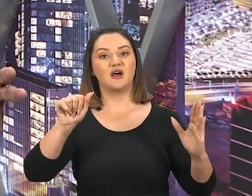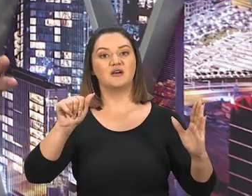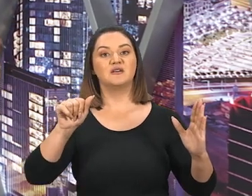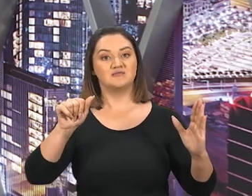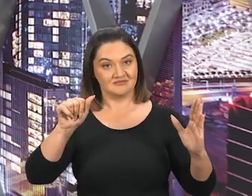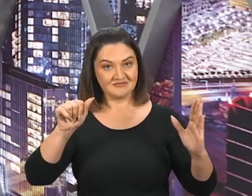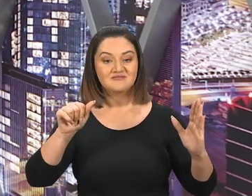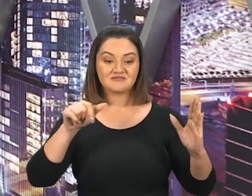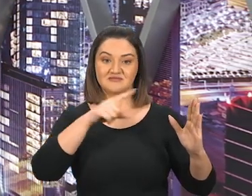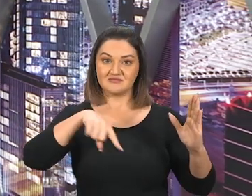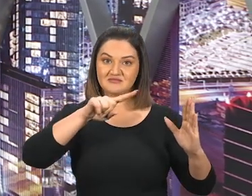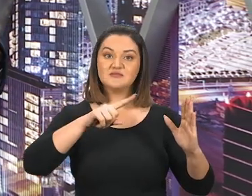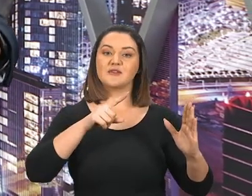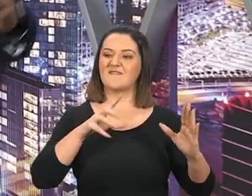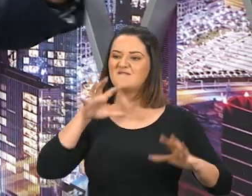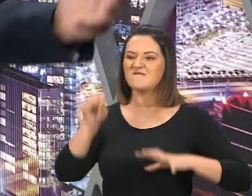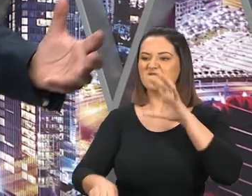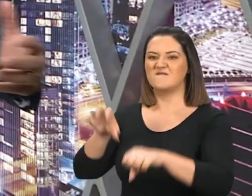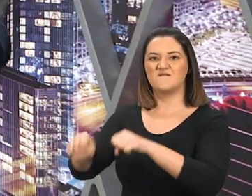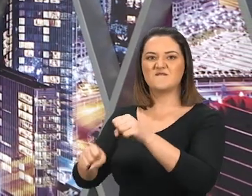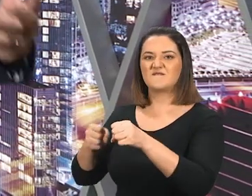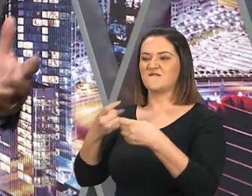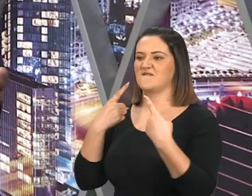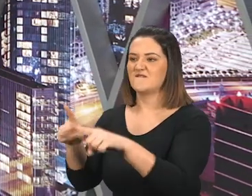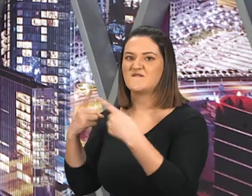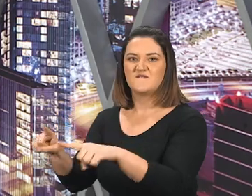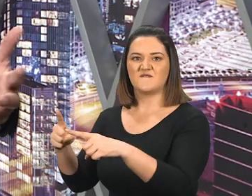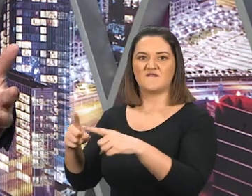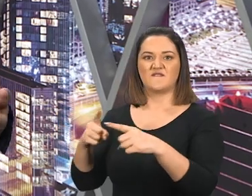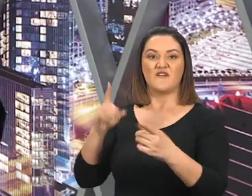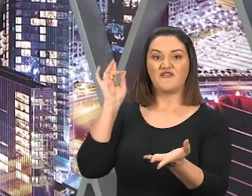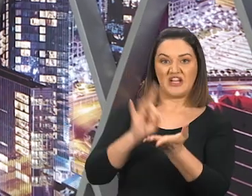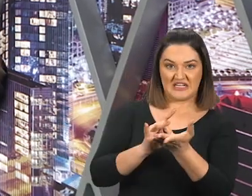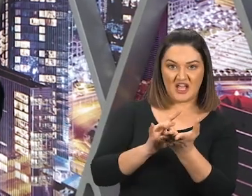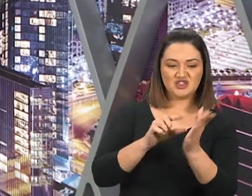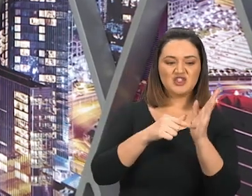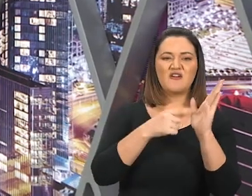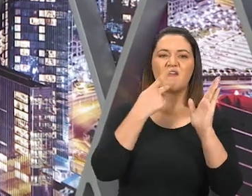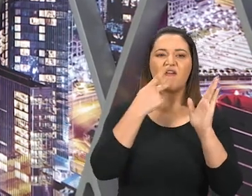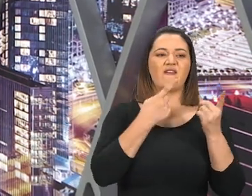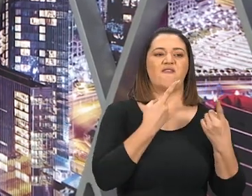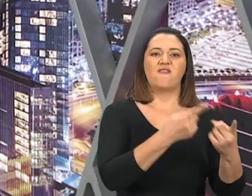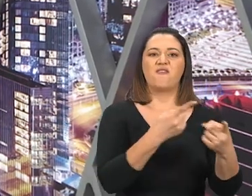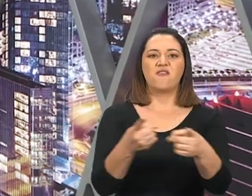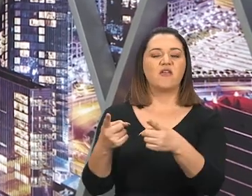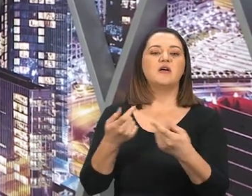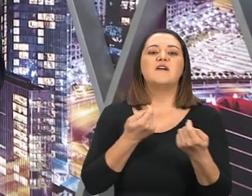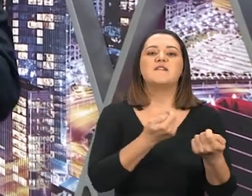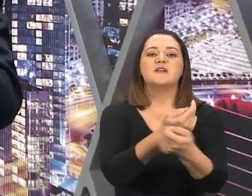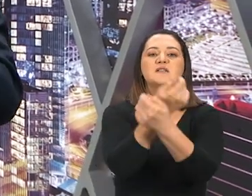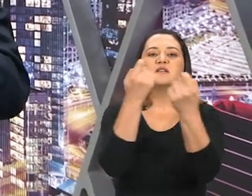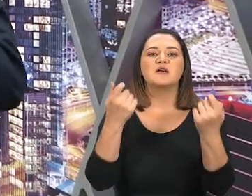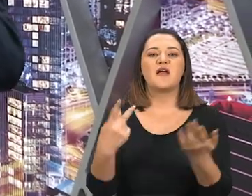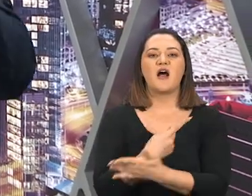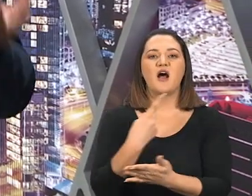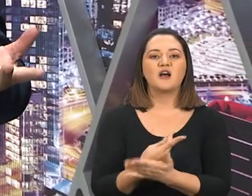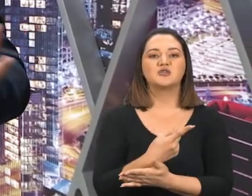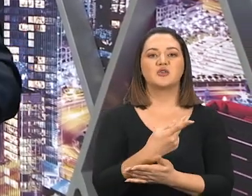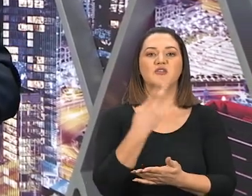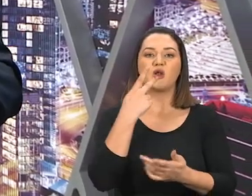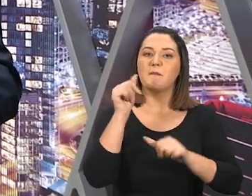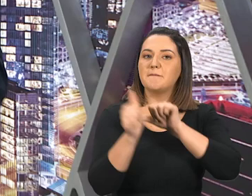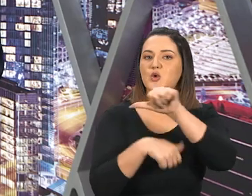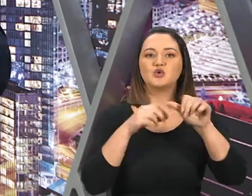De Roma, O sistema papal, Dominou, Perseguiu, Pisou na verdade, Jogou a verdade por terra, Mudou um monte de coisa, Mudou